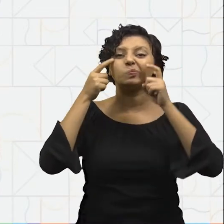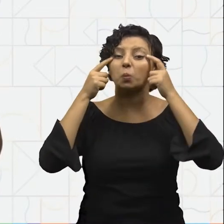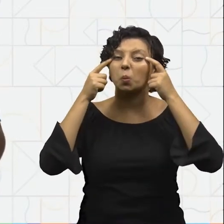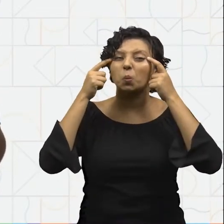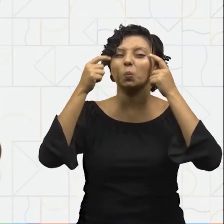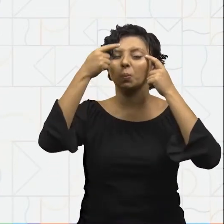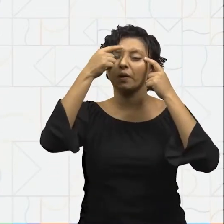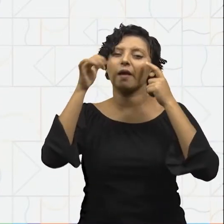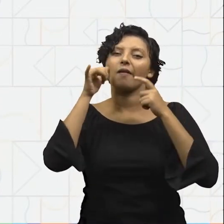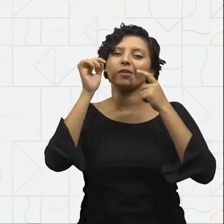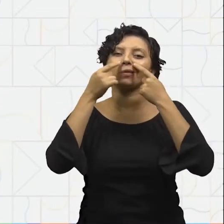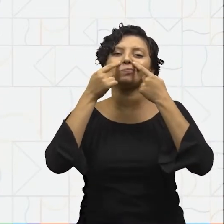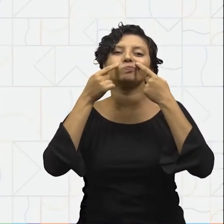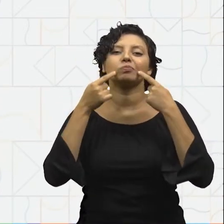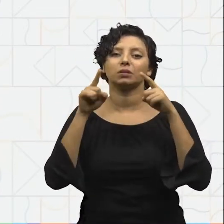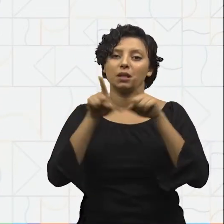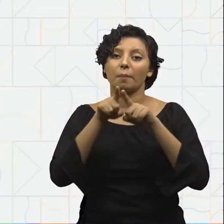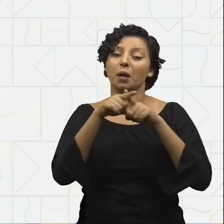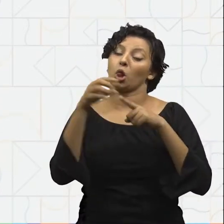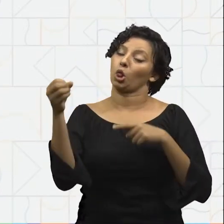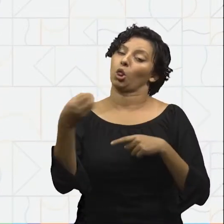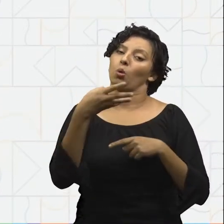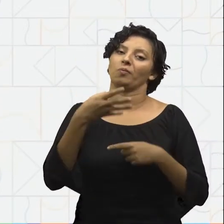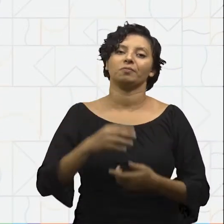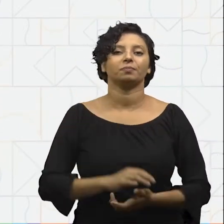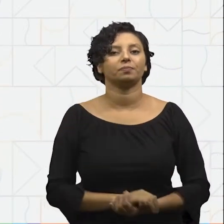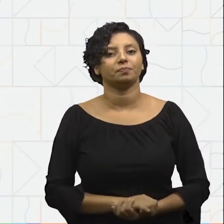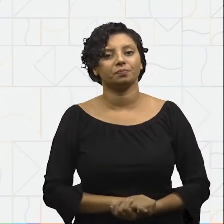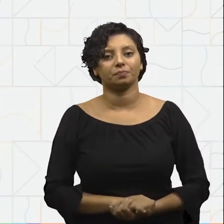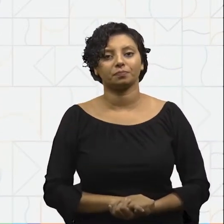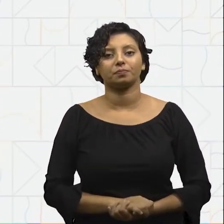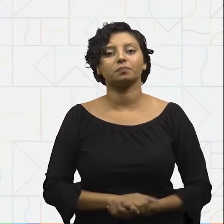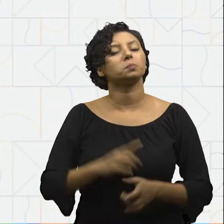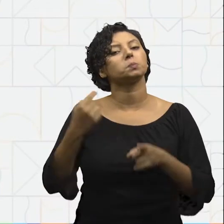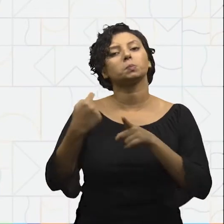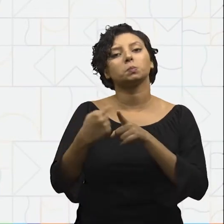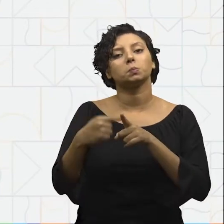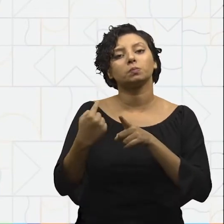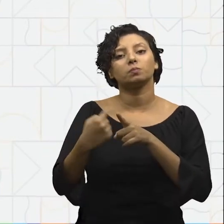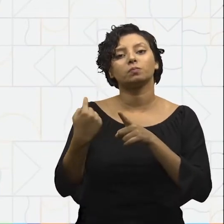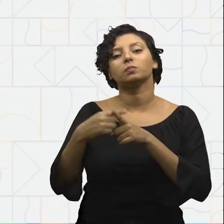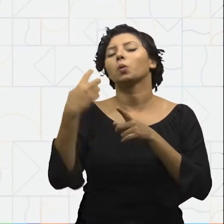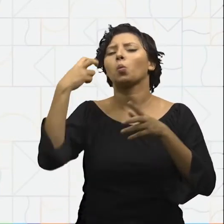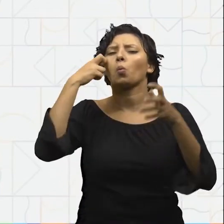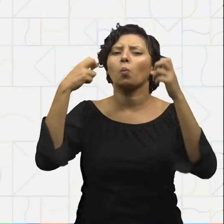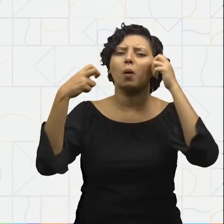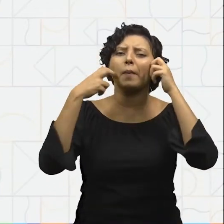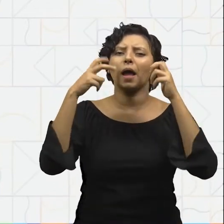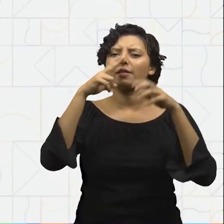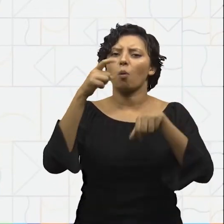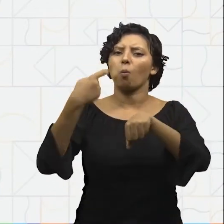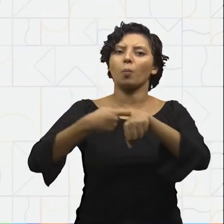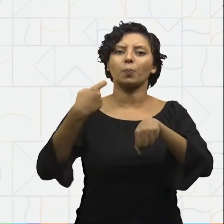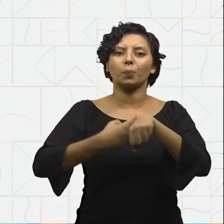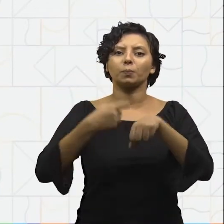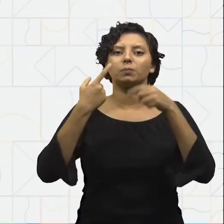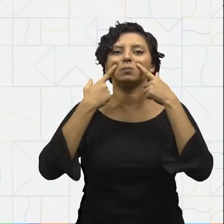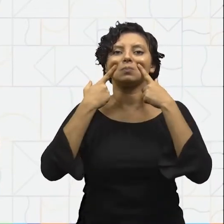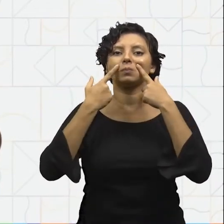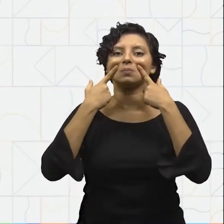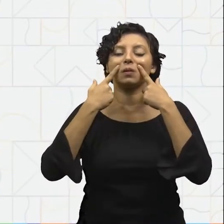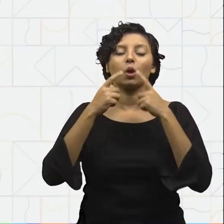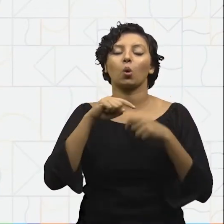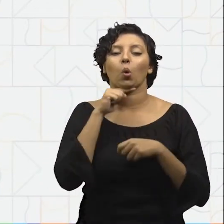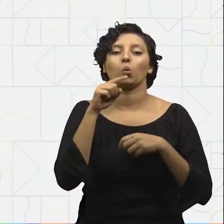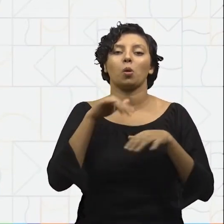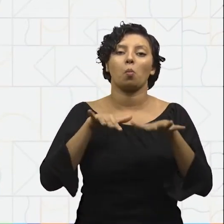aparecimento de novas linhas. Isso porque o botox impede a contração dos músculos, Promovendo uma